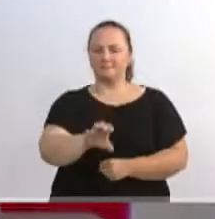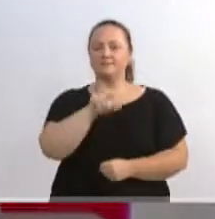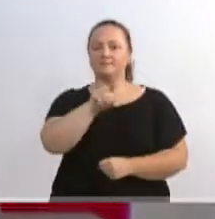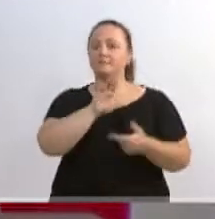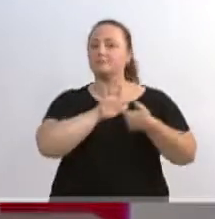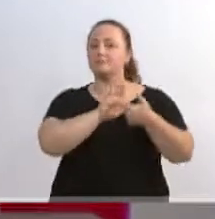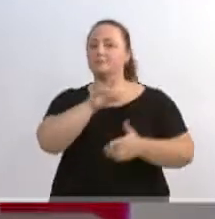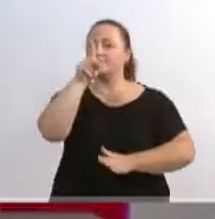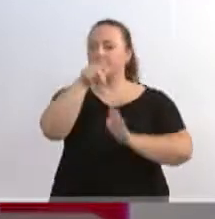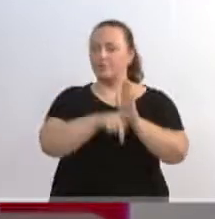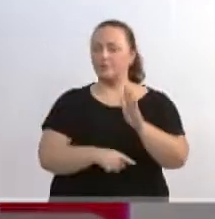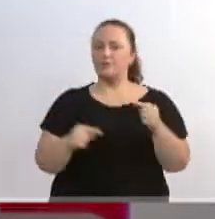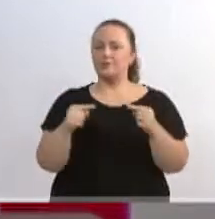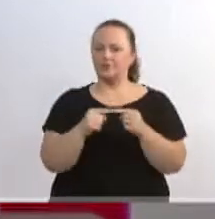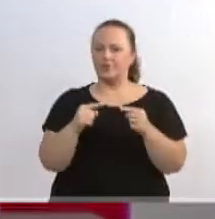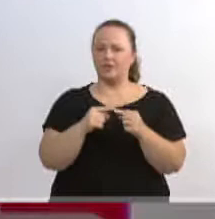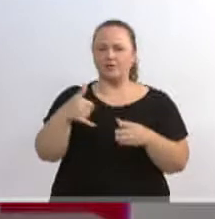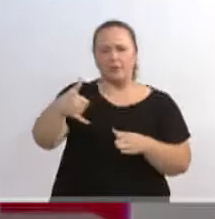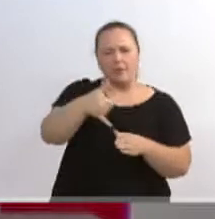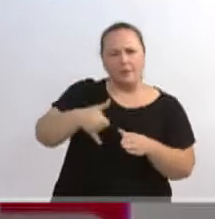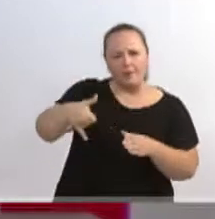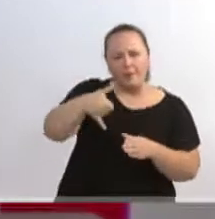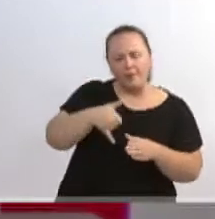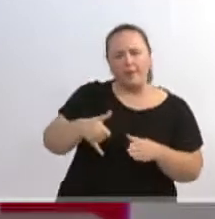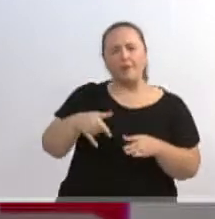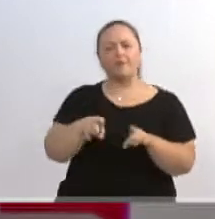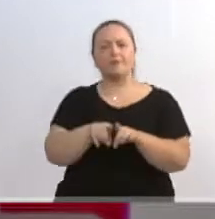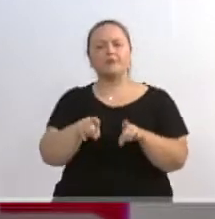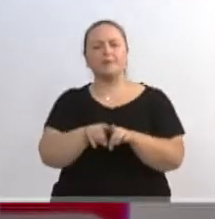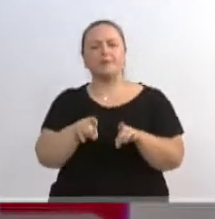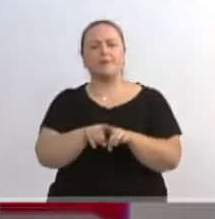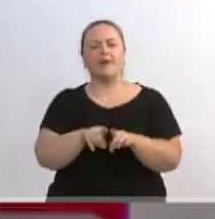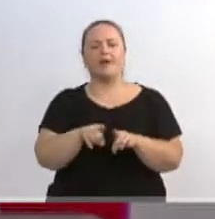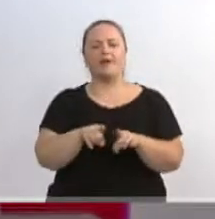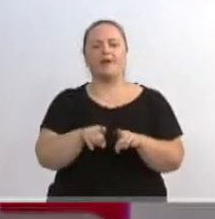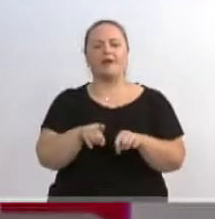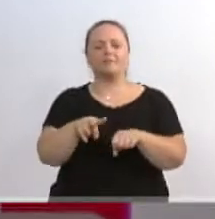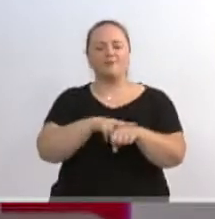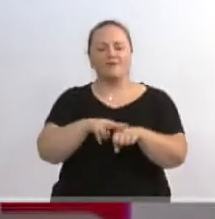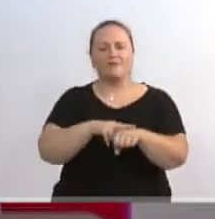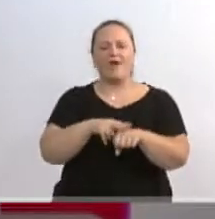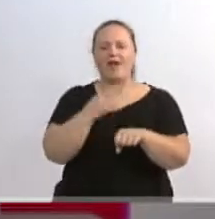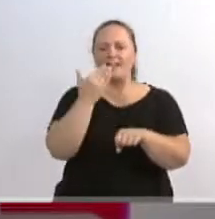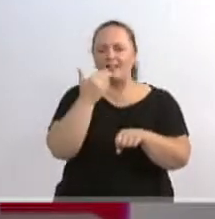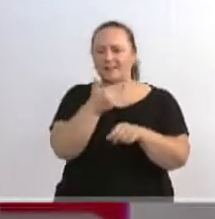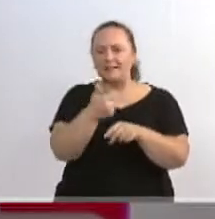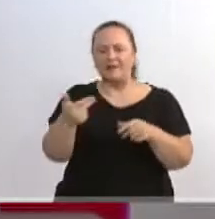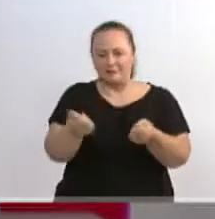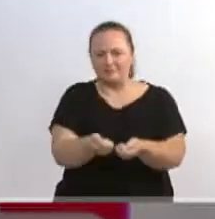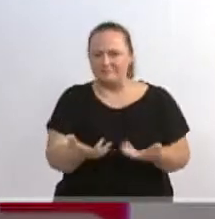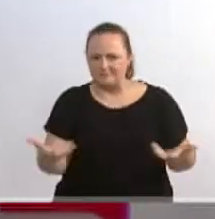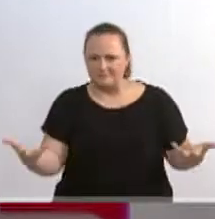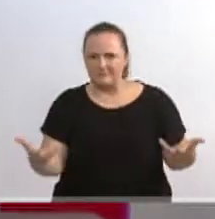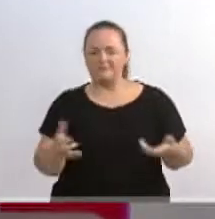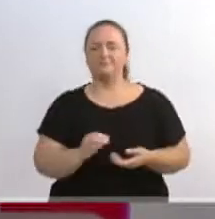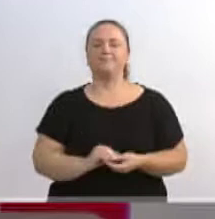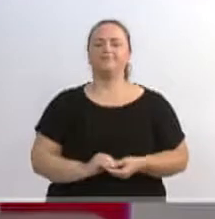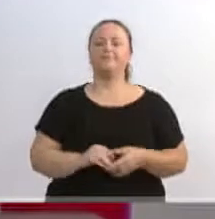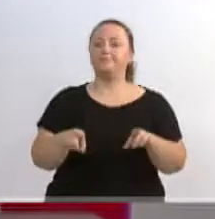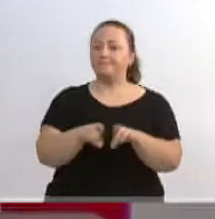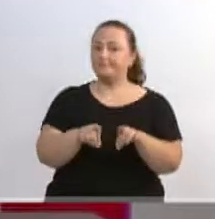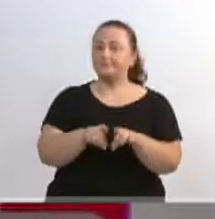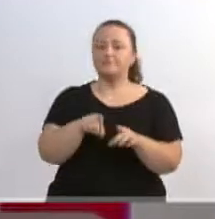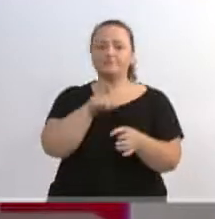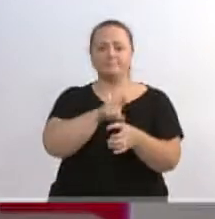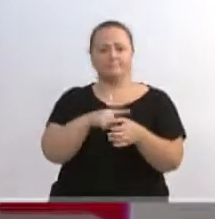que eles estão tendo em relação não somente ao óleo de cozinha, também a questão das hortas comunitárias. E são assuntos, sobretudo, que a nossa cidade